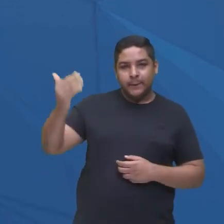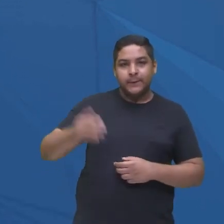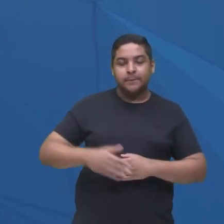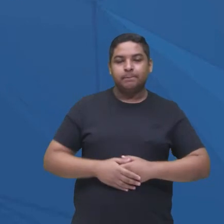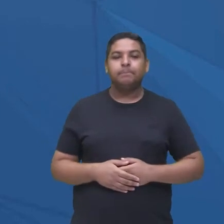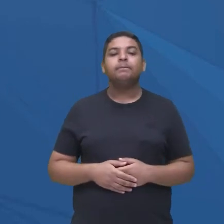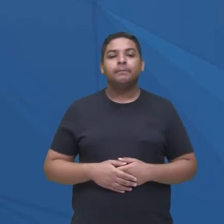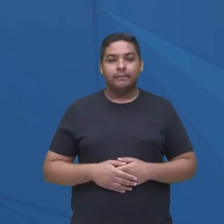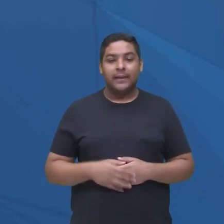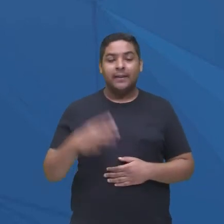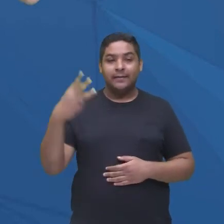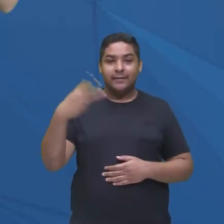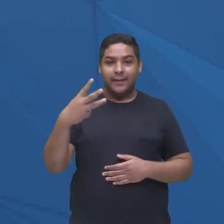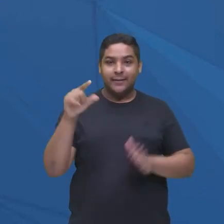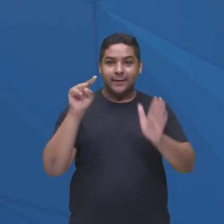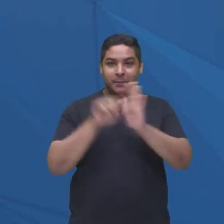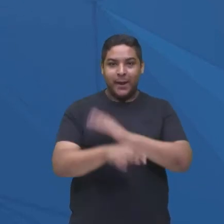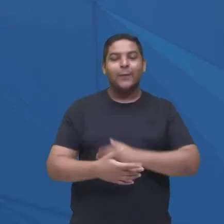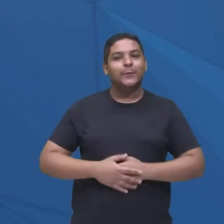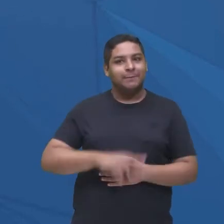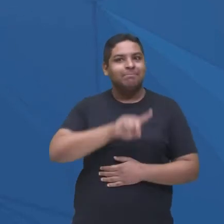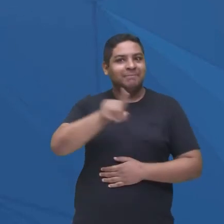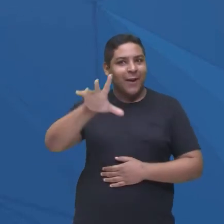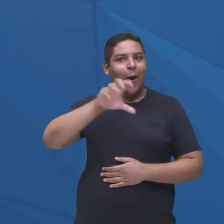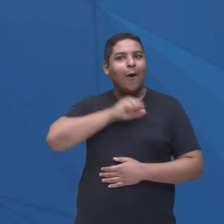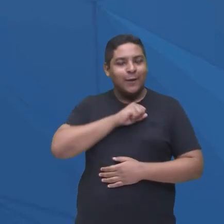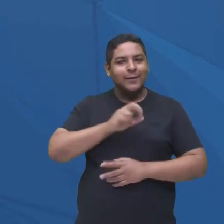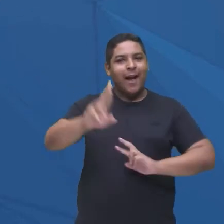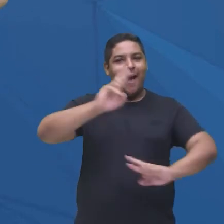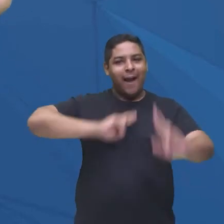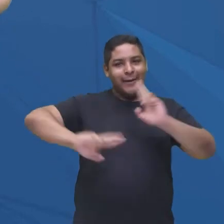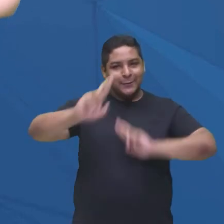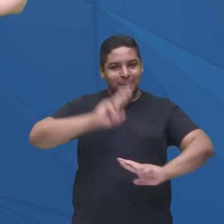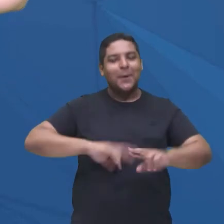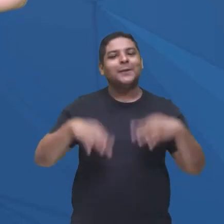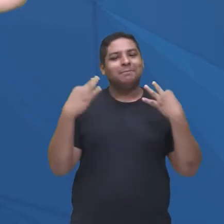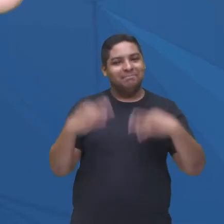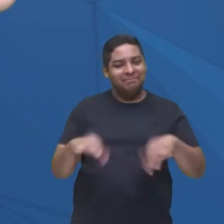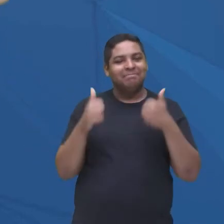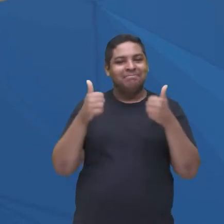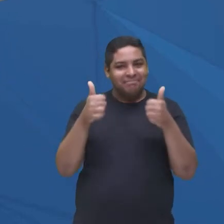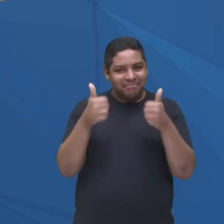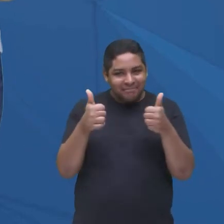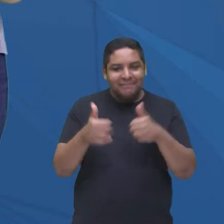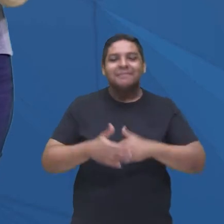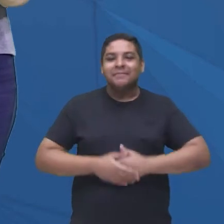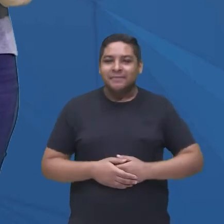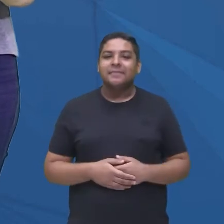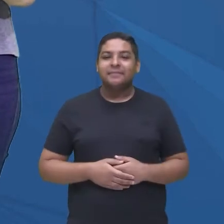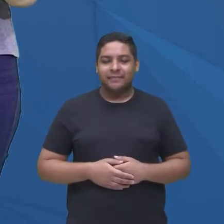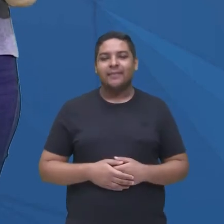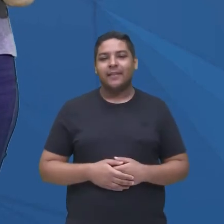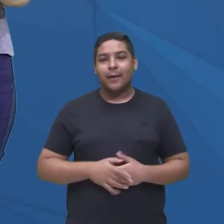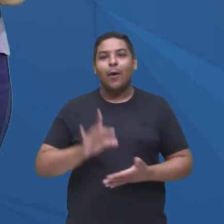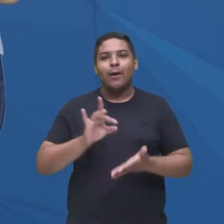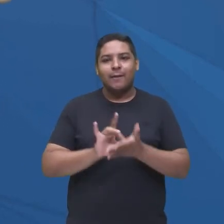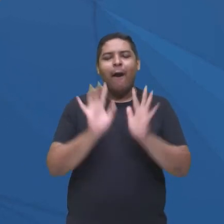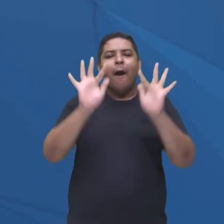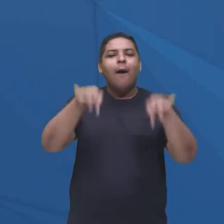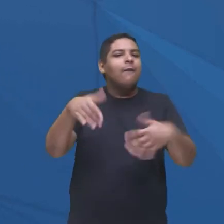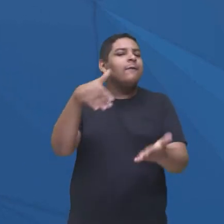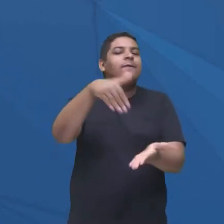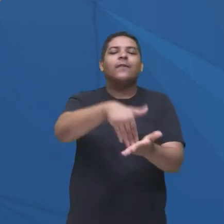pergunta, olha só, eu estou gostando de ver, a galera está respondendo direitinho, e com certeza vai chegar até a última